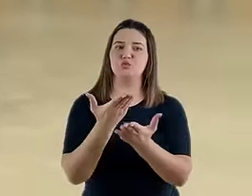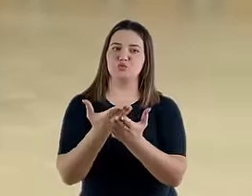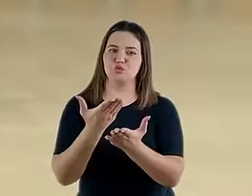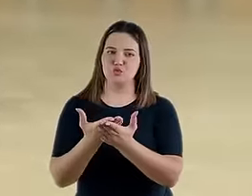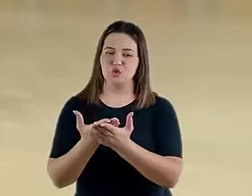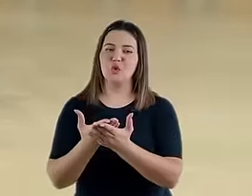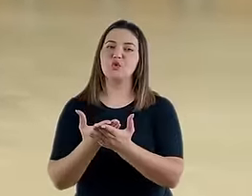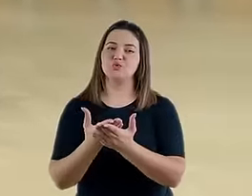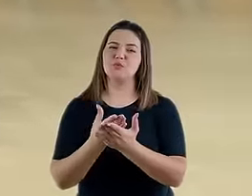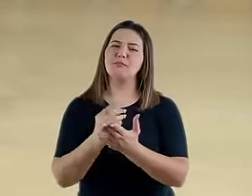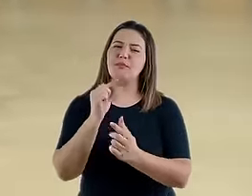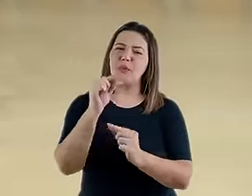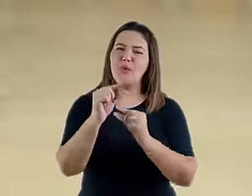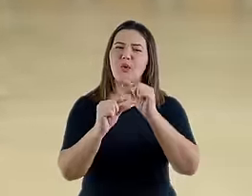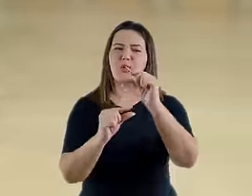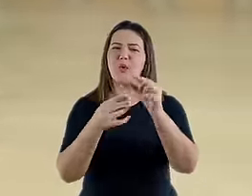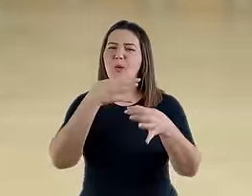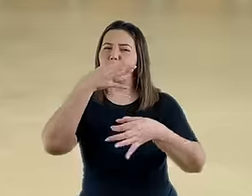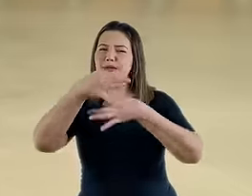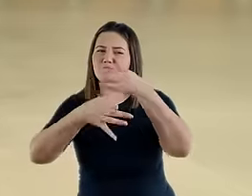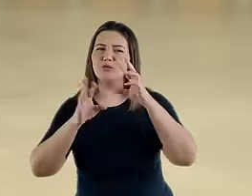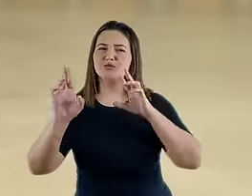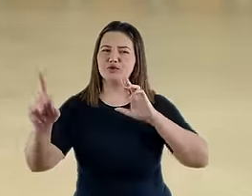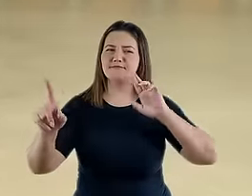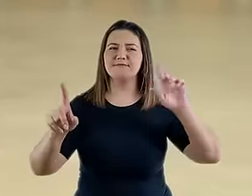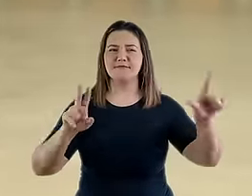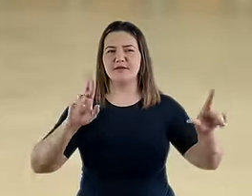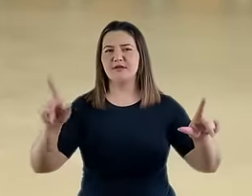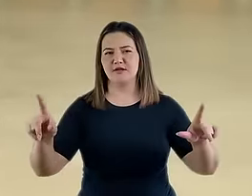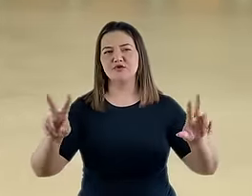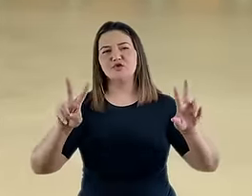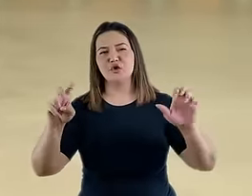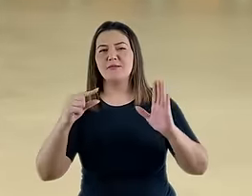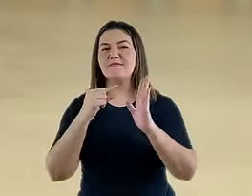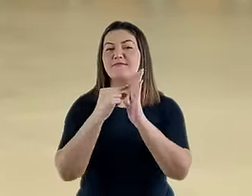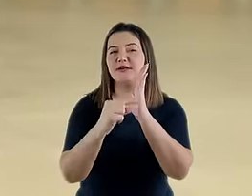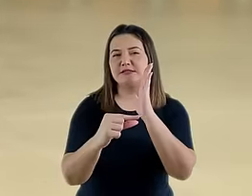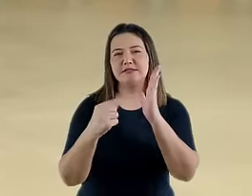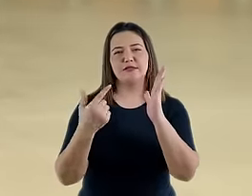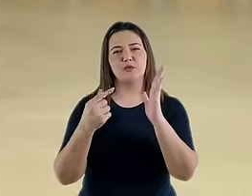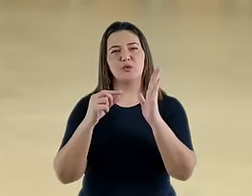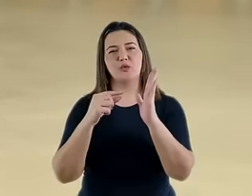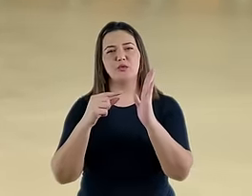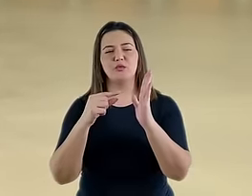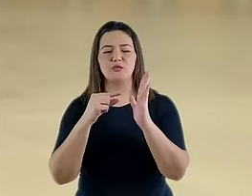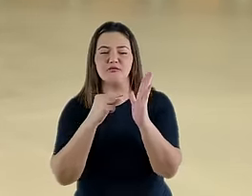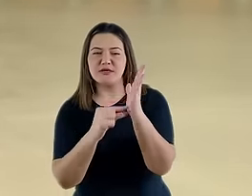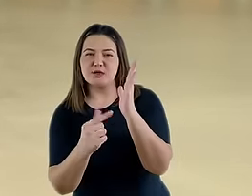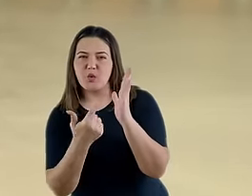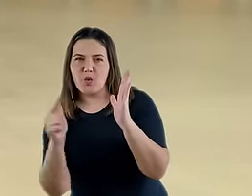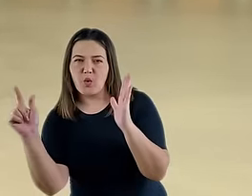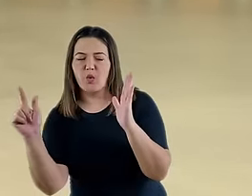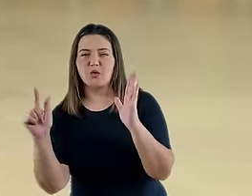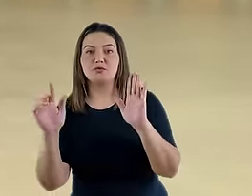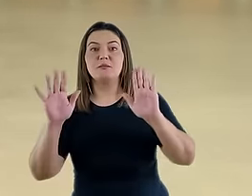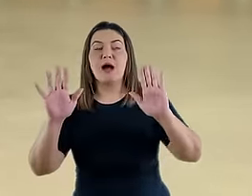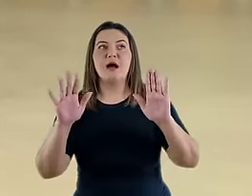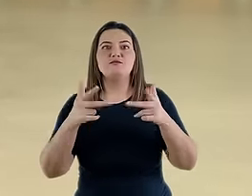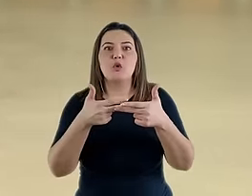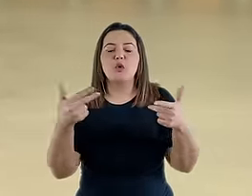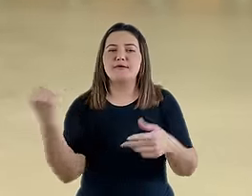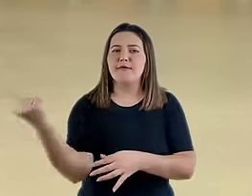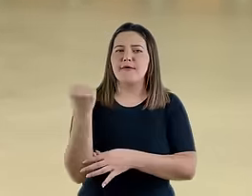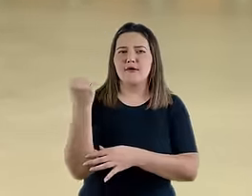Bíblia algumas pequenas diferenças de interpretação de certos versículos, uma coisinha ali, outra aqui, mas nada muito